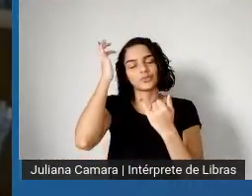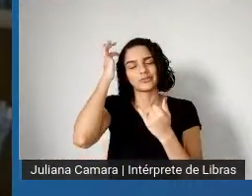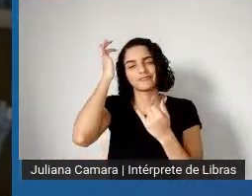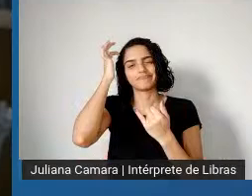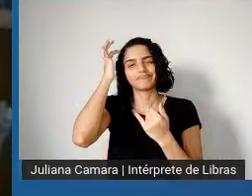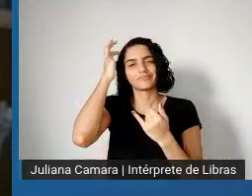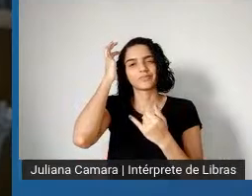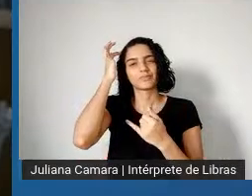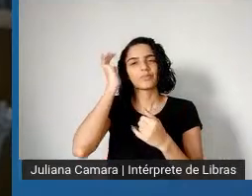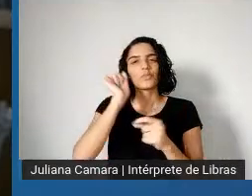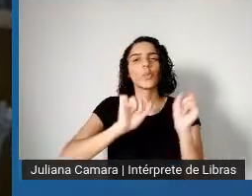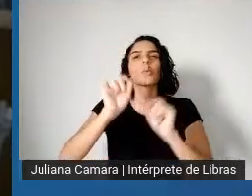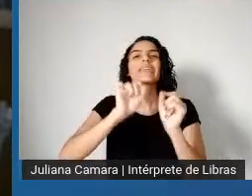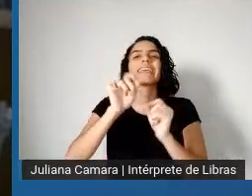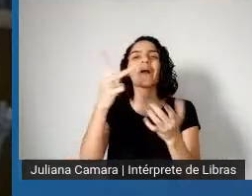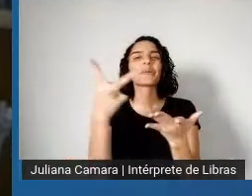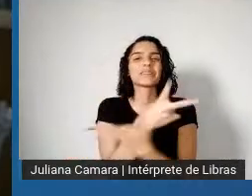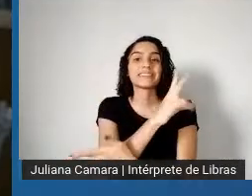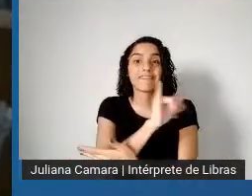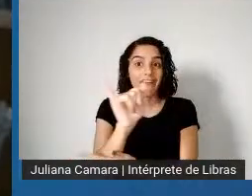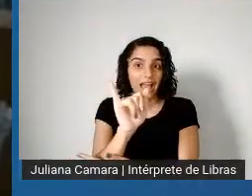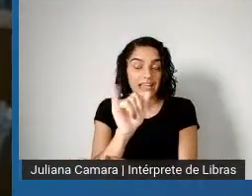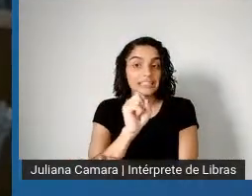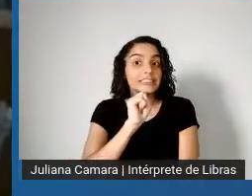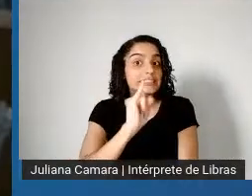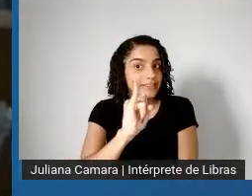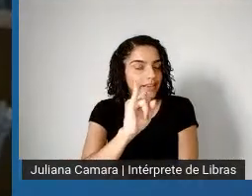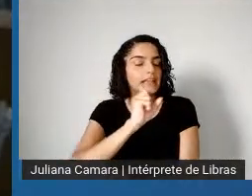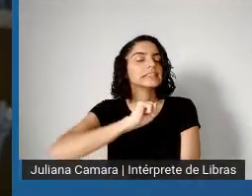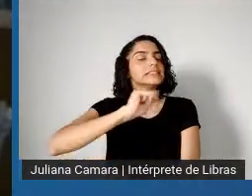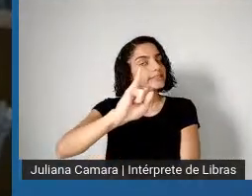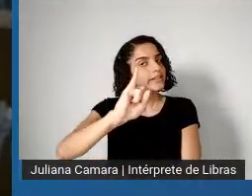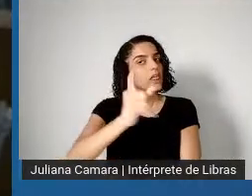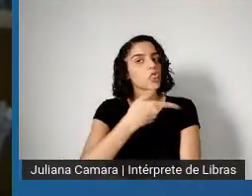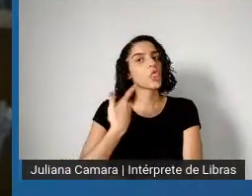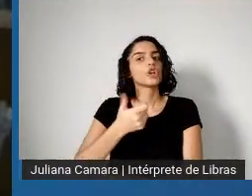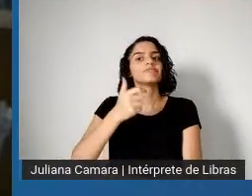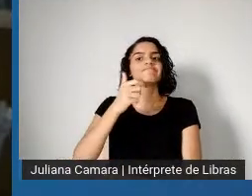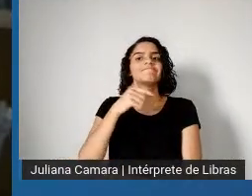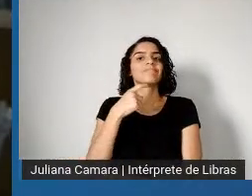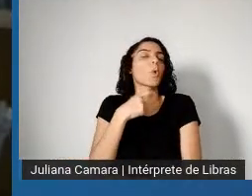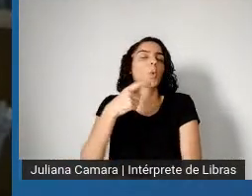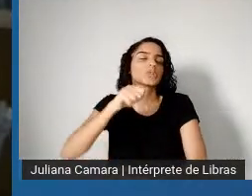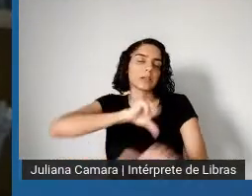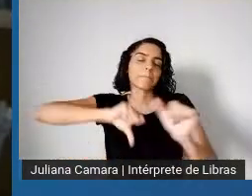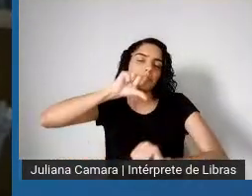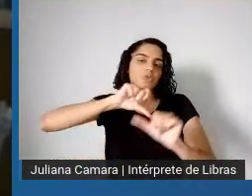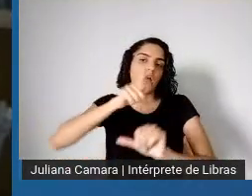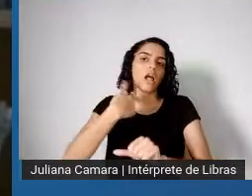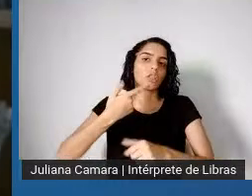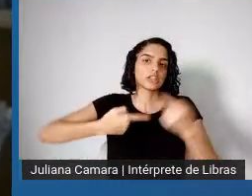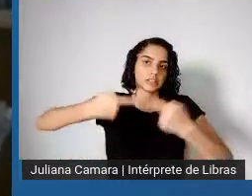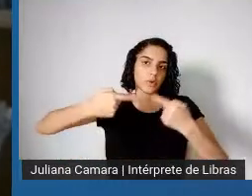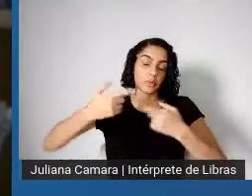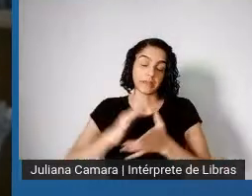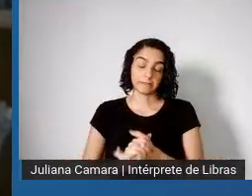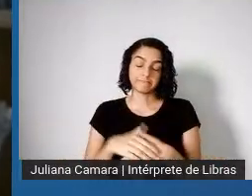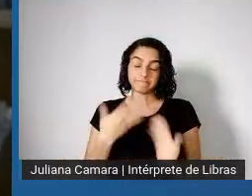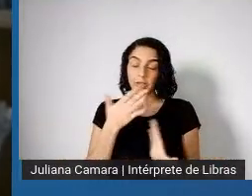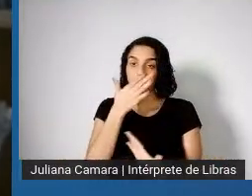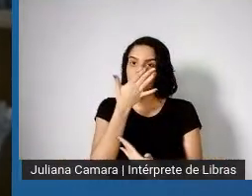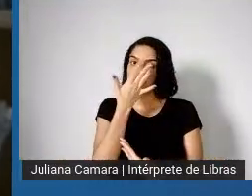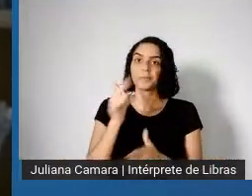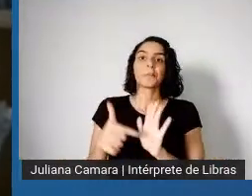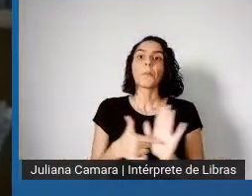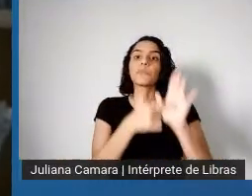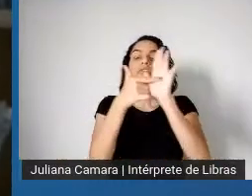mudanças profundas no cenário político e econômico do país. Ou seja, um quadro de extrema gravidade onde